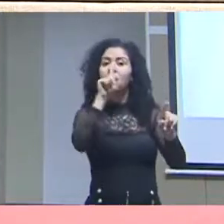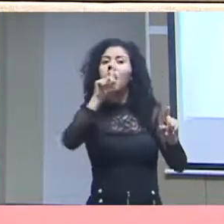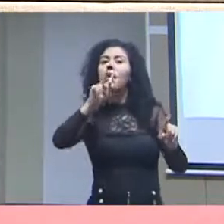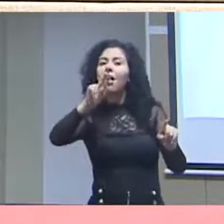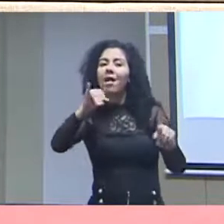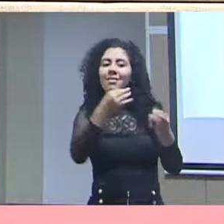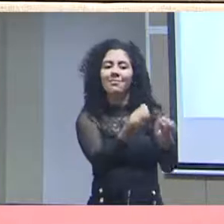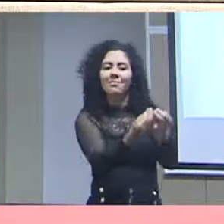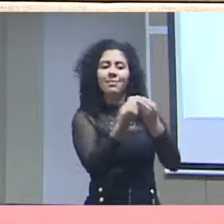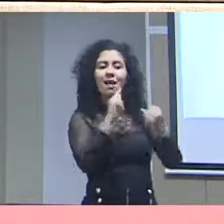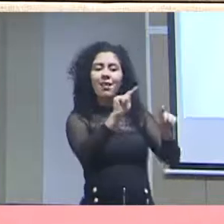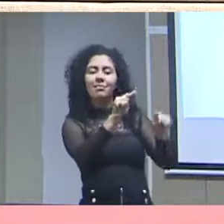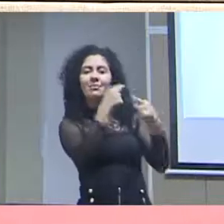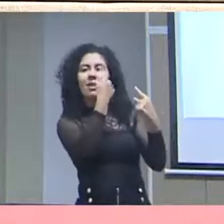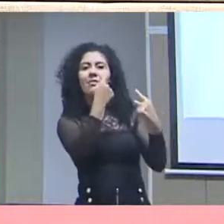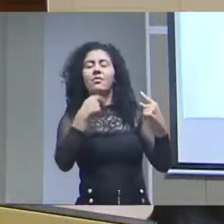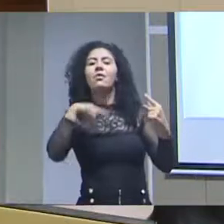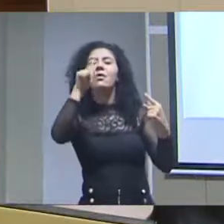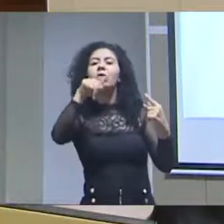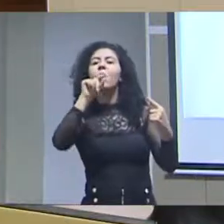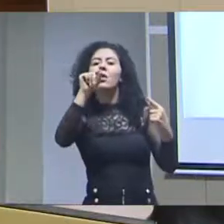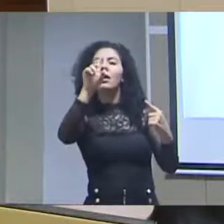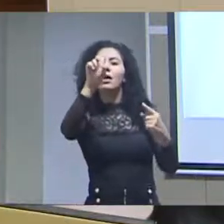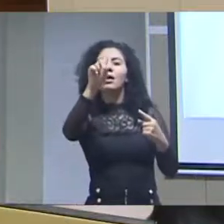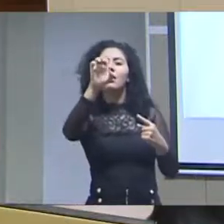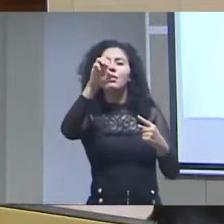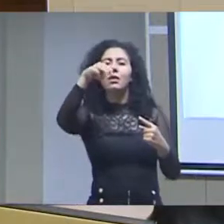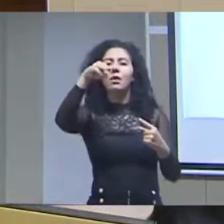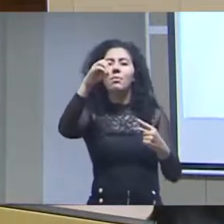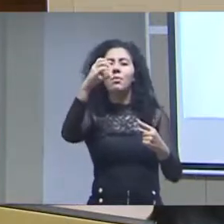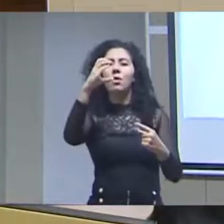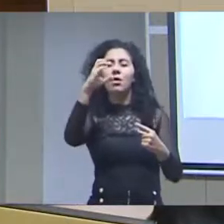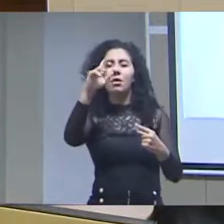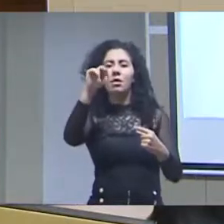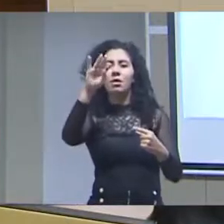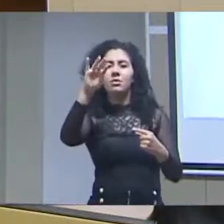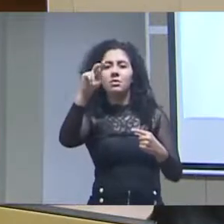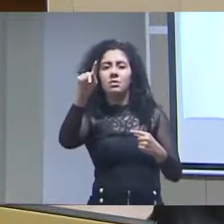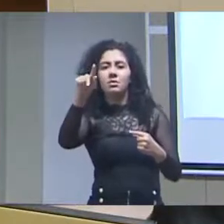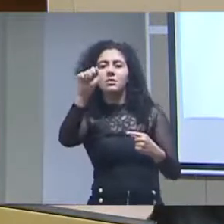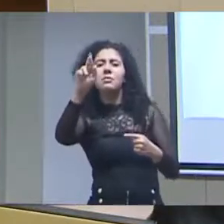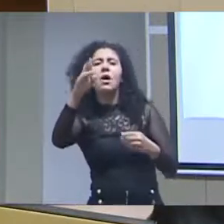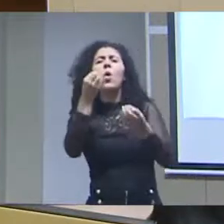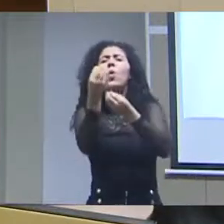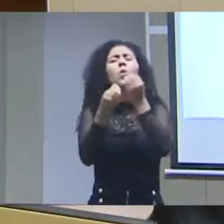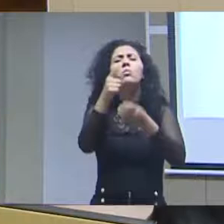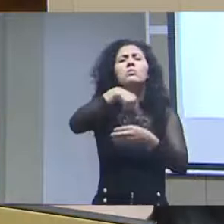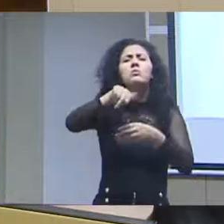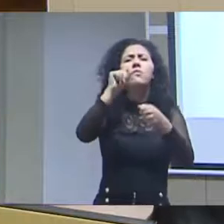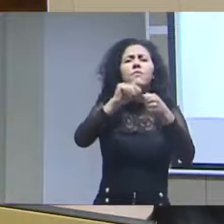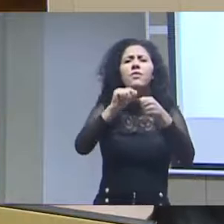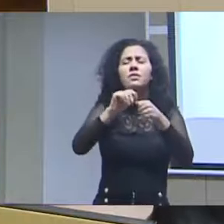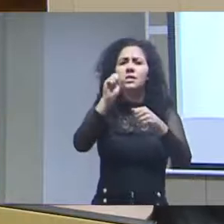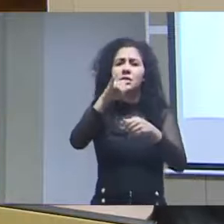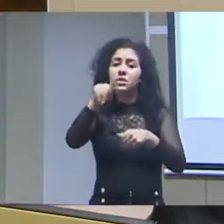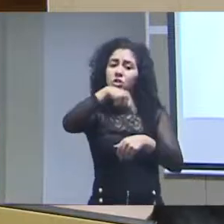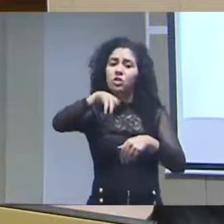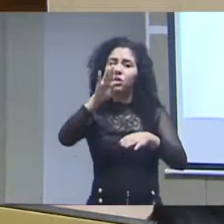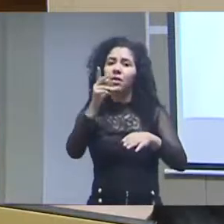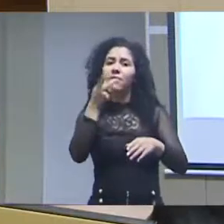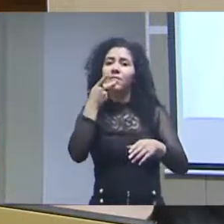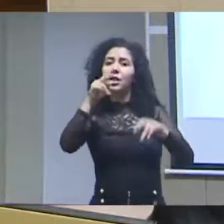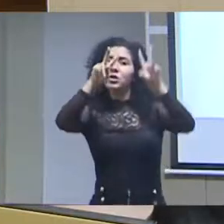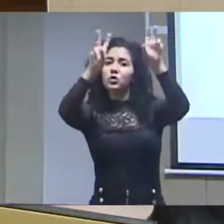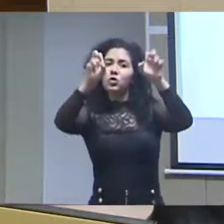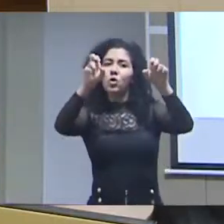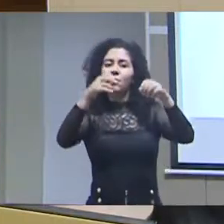trazer os nossos desafios, de democratizar. Porque alguém poderia falar assim, como é ele vai falar de democratizar dados se a gente já está falando de